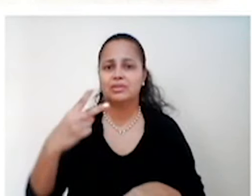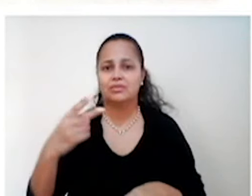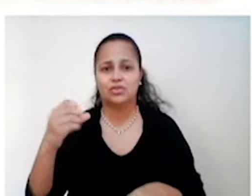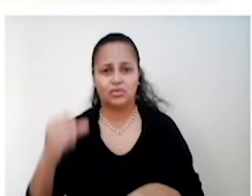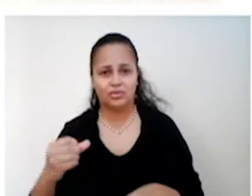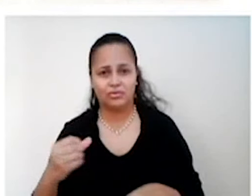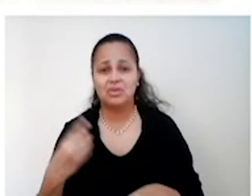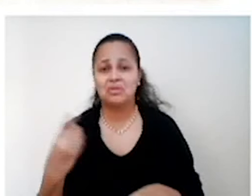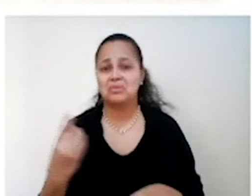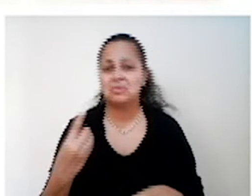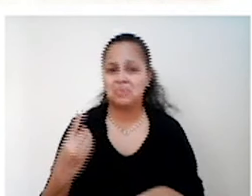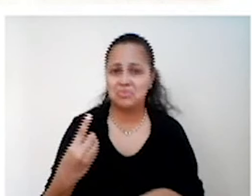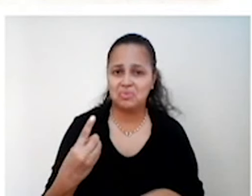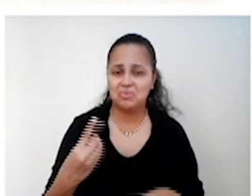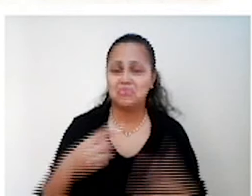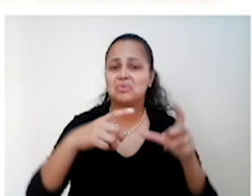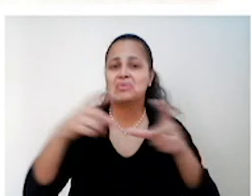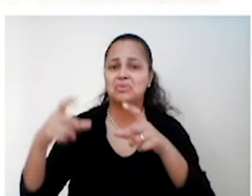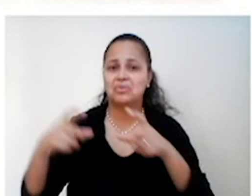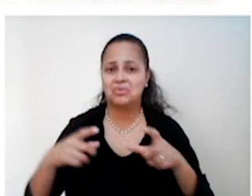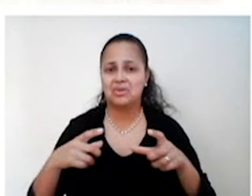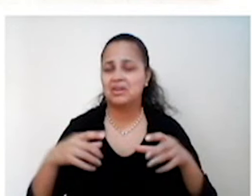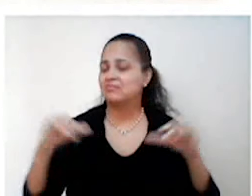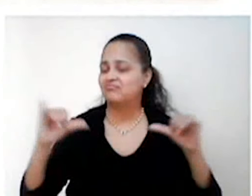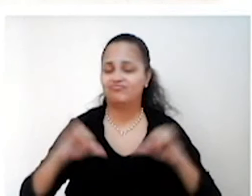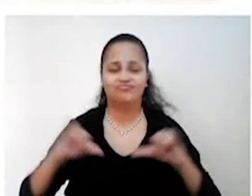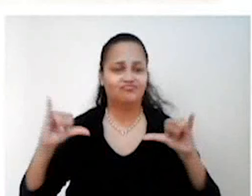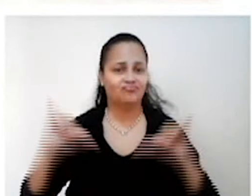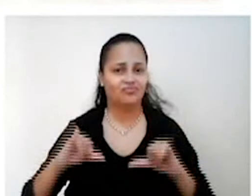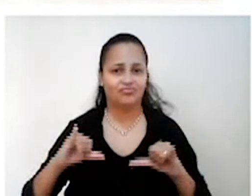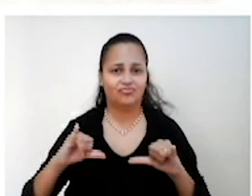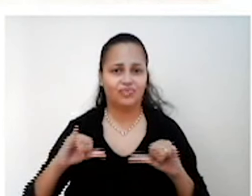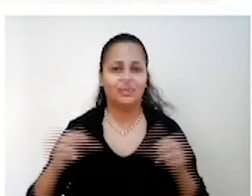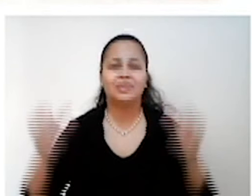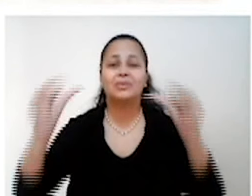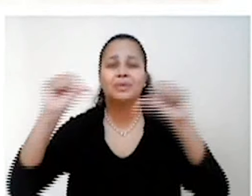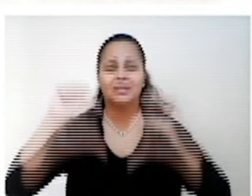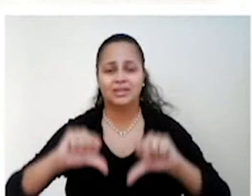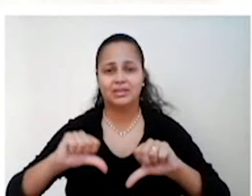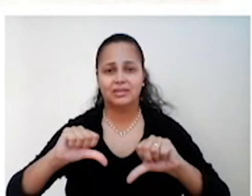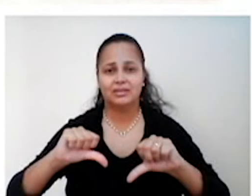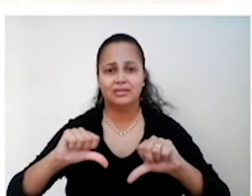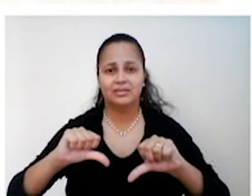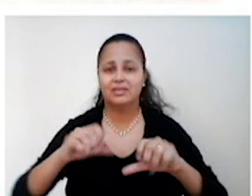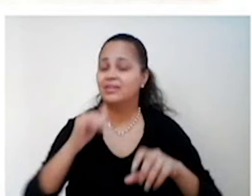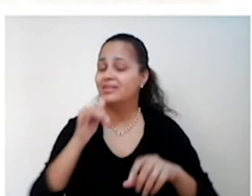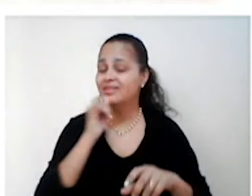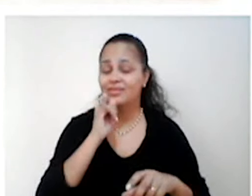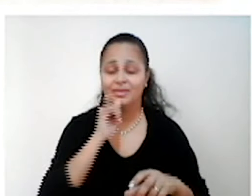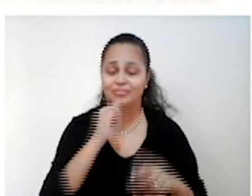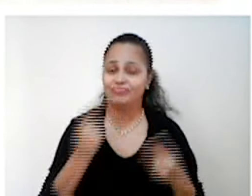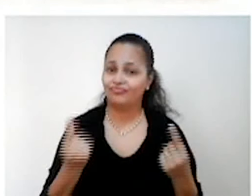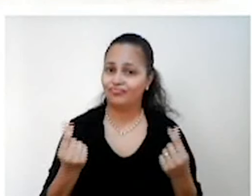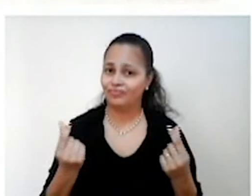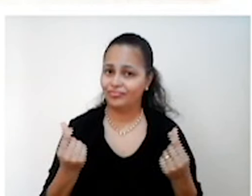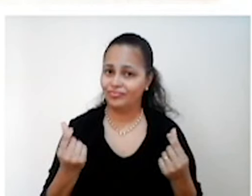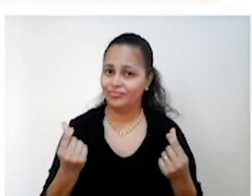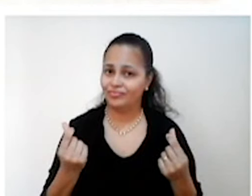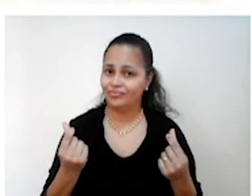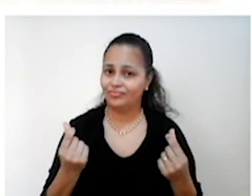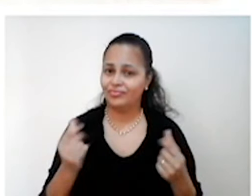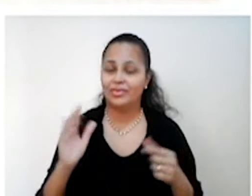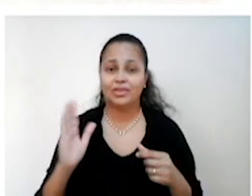no mundo que não sofreu com a crise de 1929 e lá não era um modelo capitalista. Já o